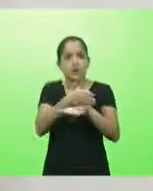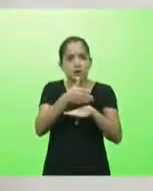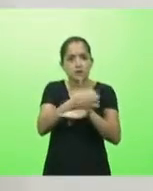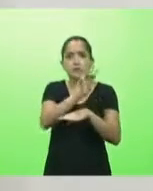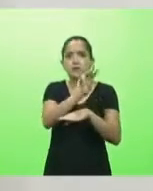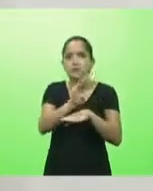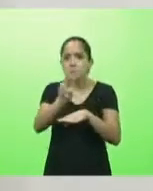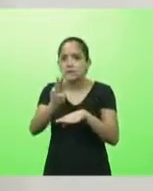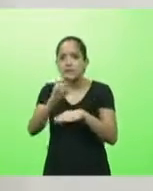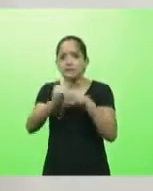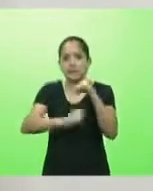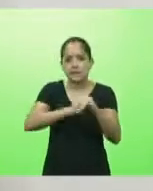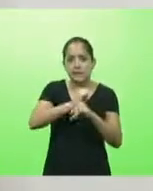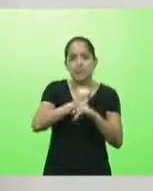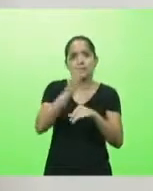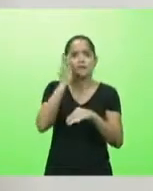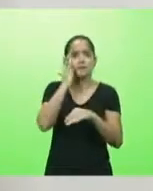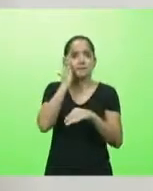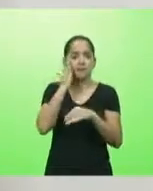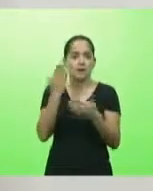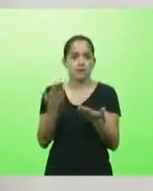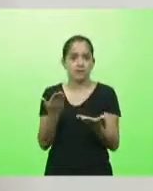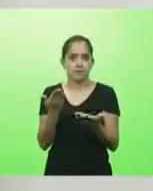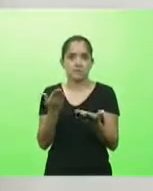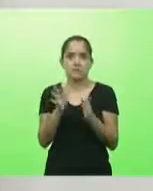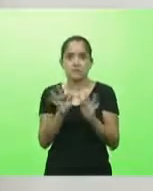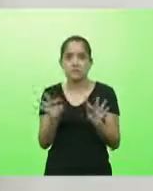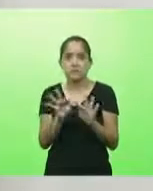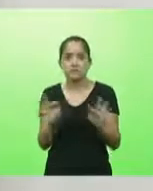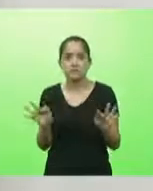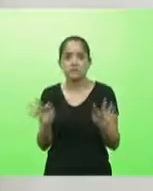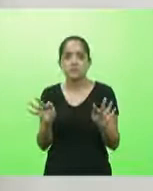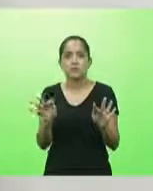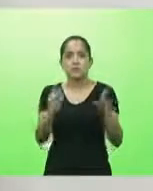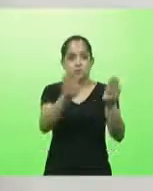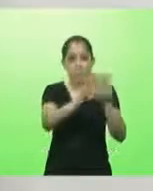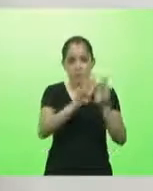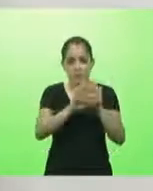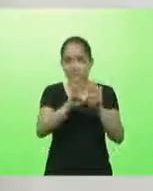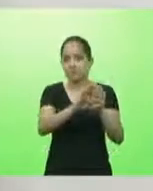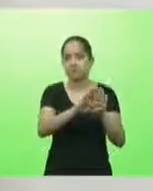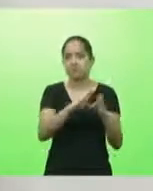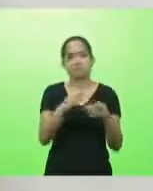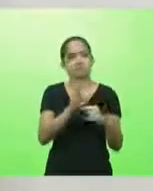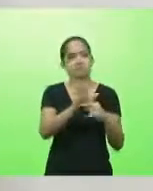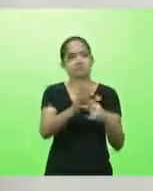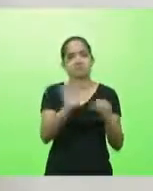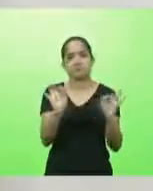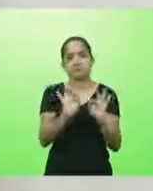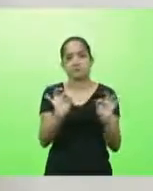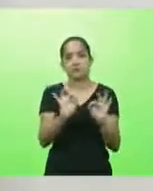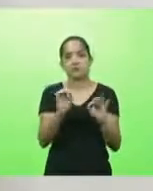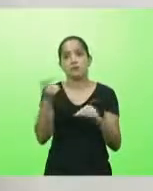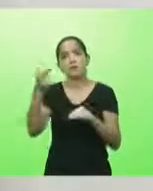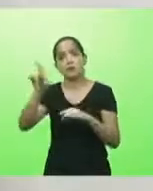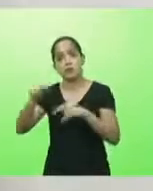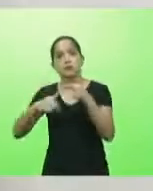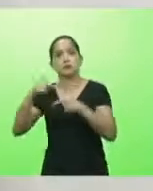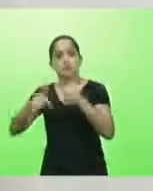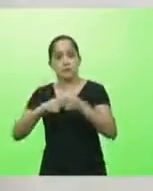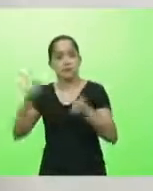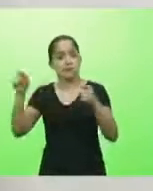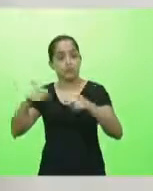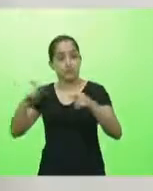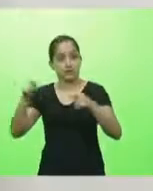São coisas pontuais, isso é muito simples. Lockdown não funciona. Porém, tem outro trabalho que pode ser realizado para os senhores.